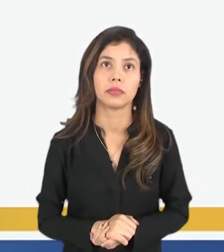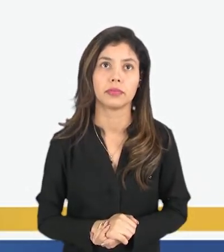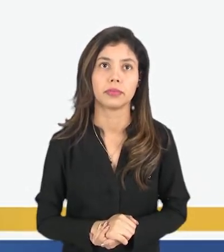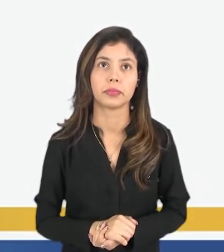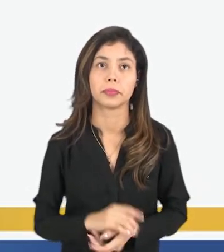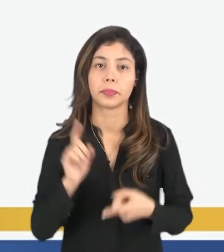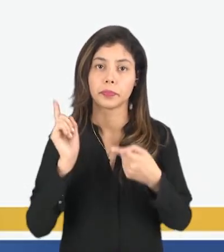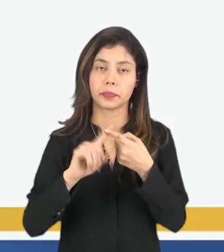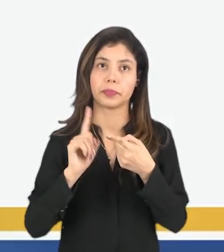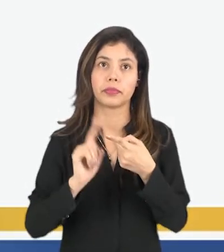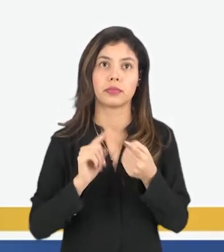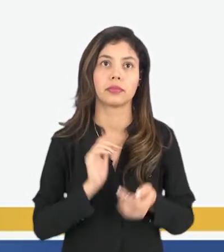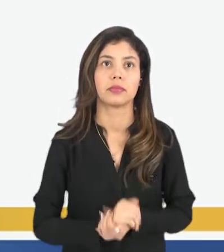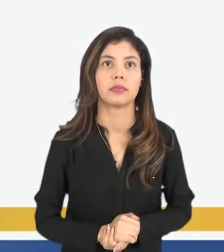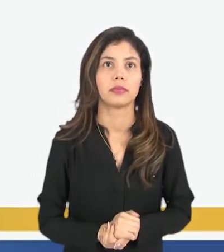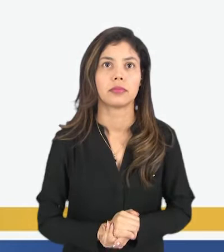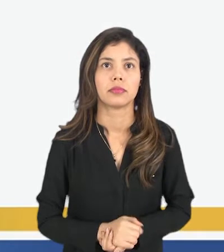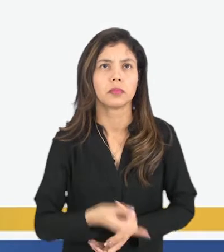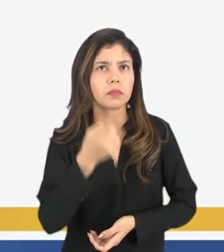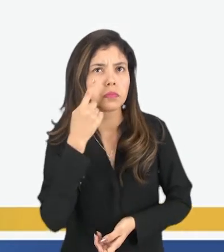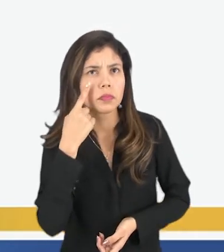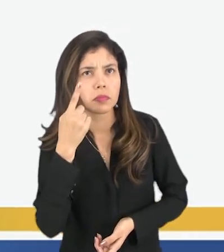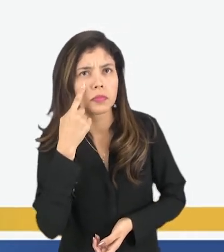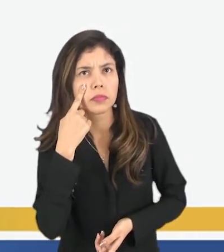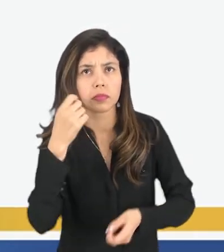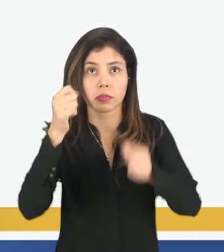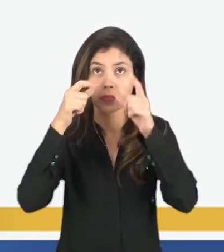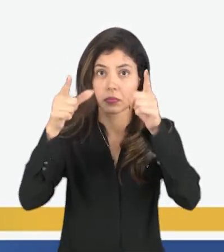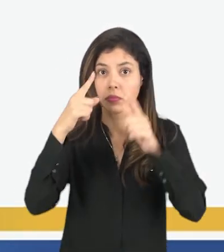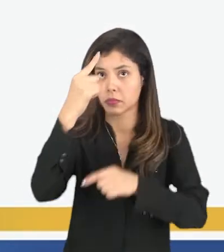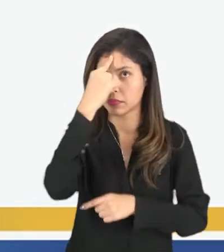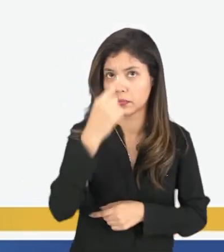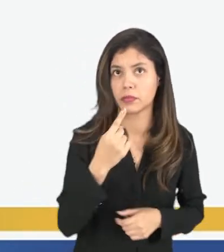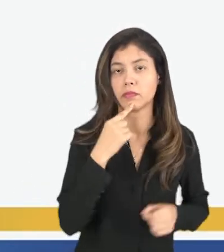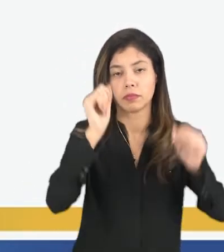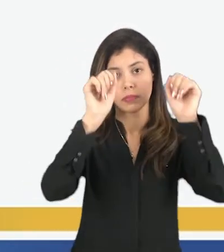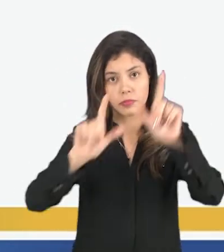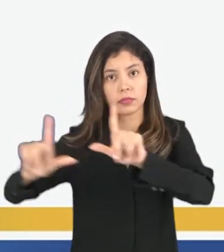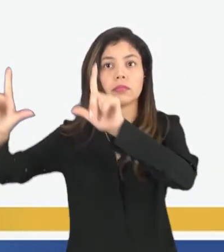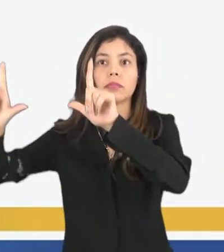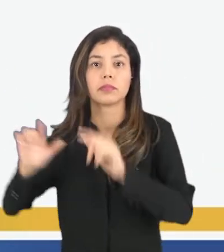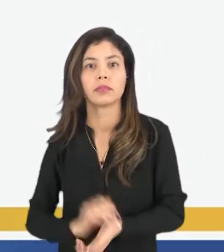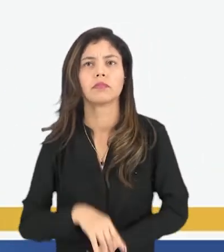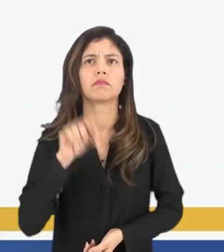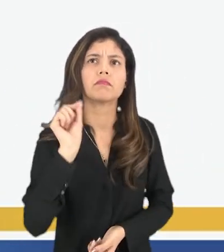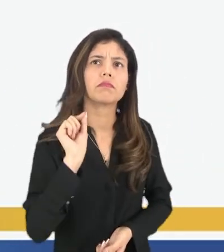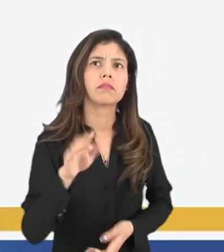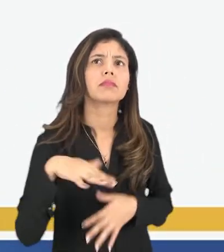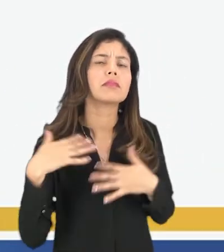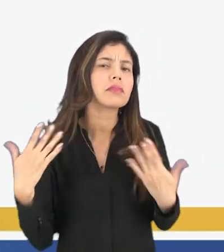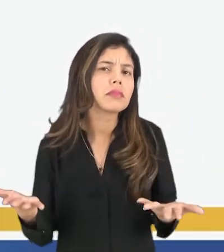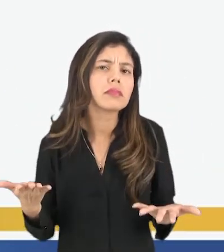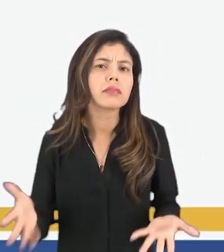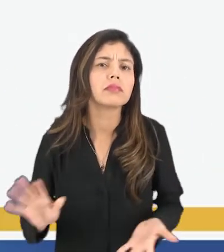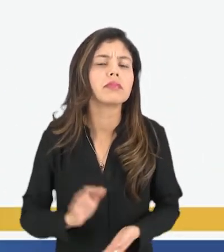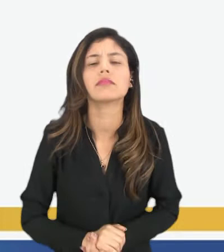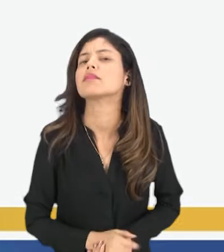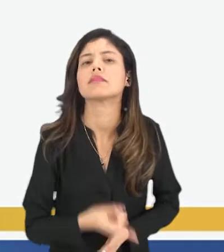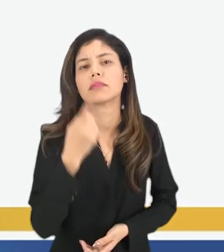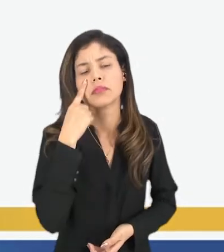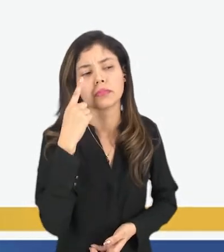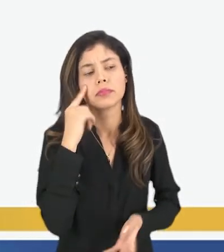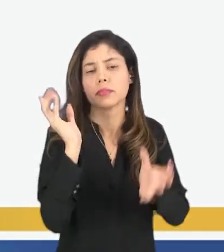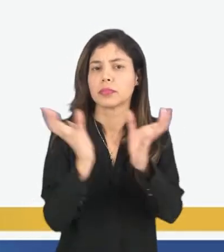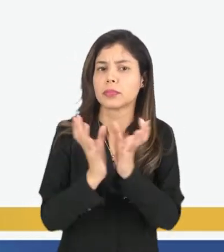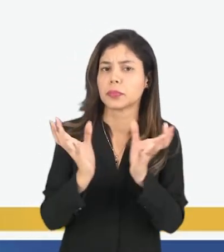Questão 1. Observe bem a imagem. Veja a cena. O que está acontecendo? Vemos